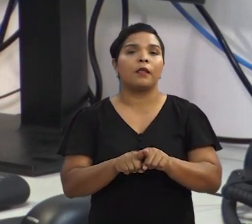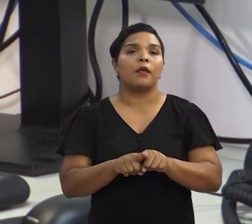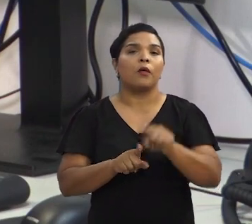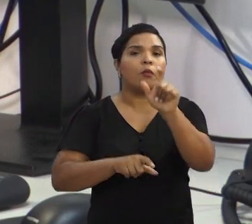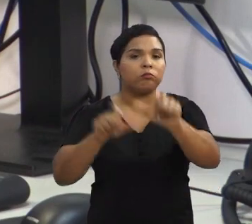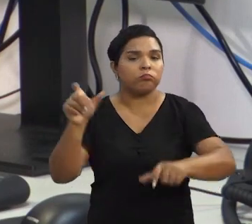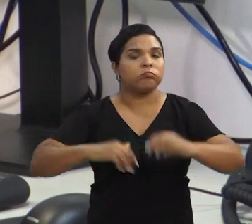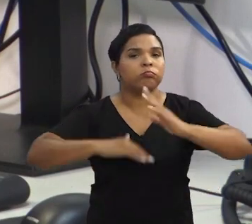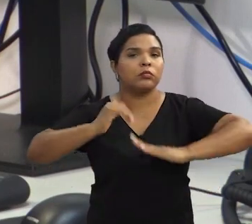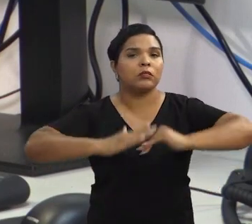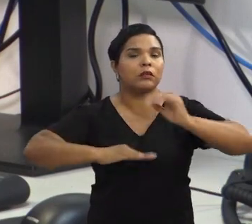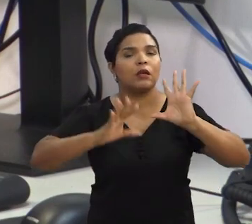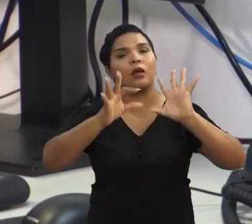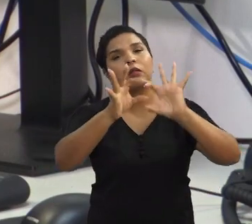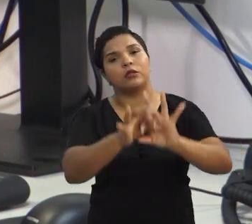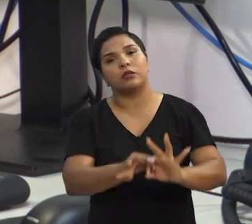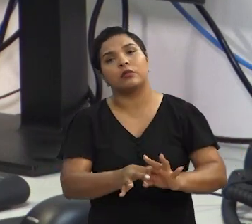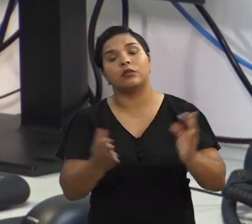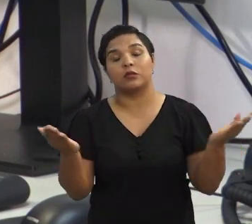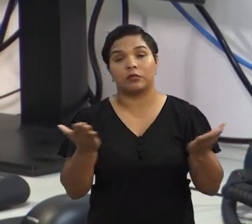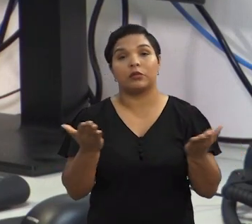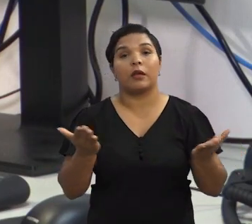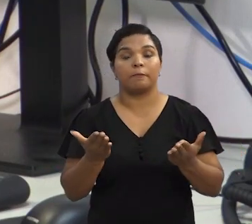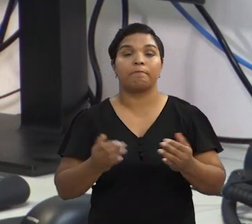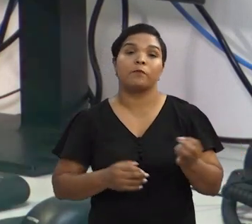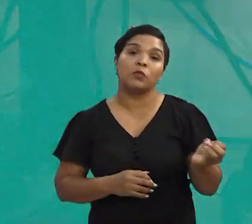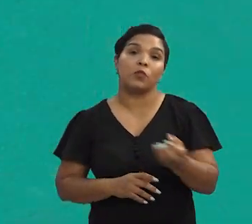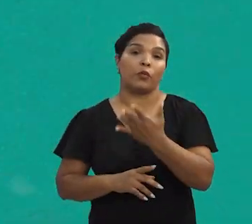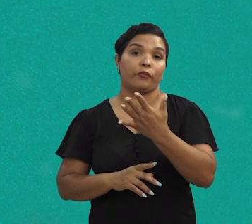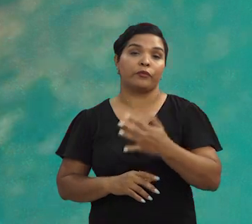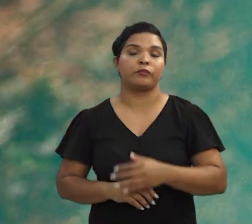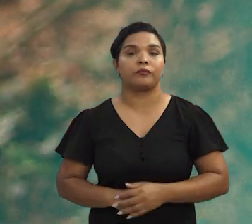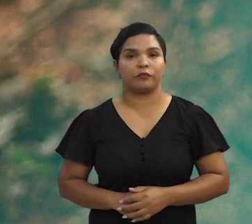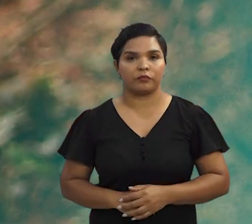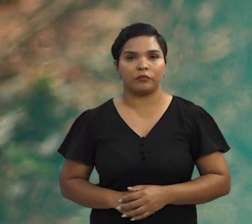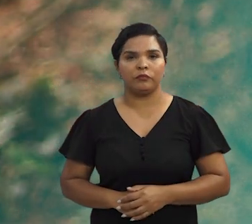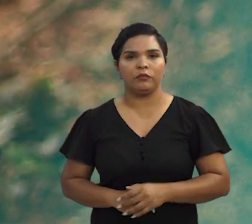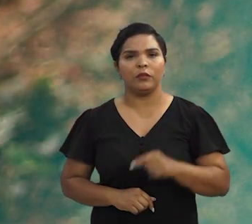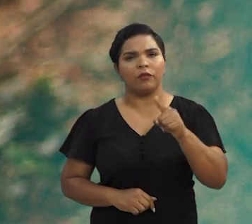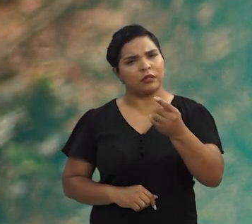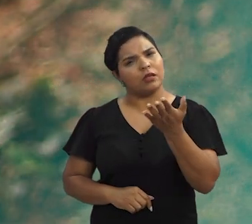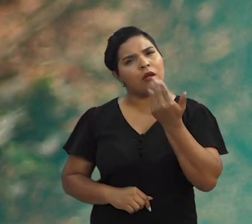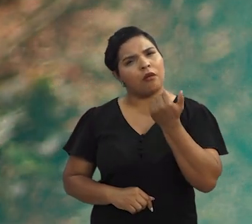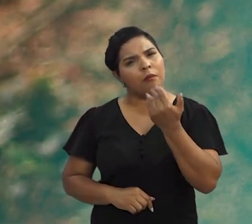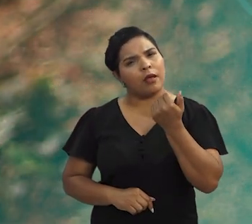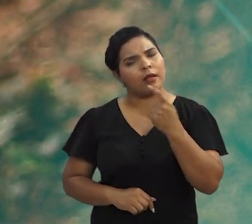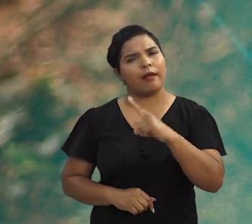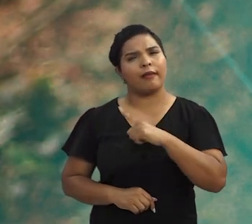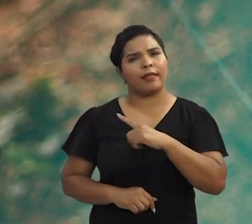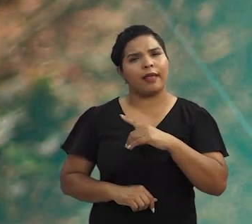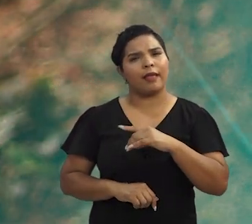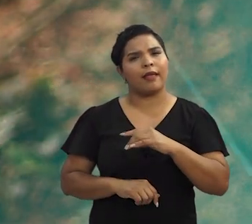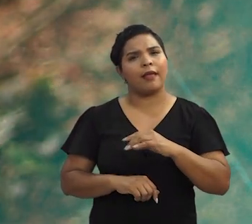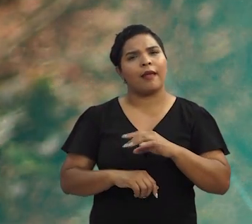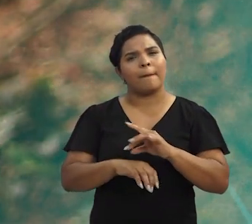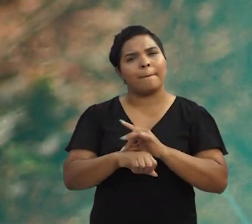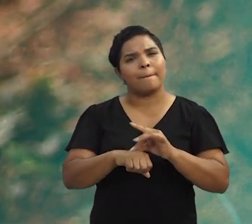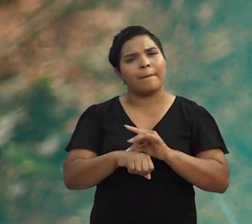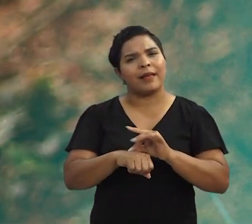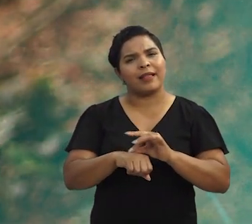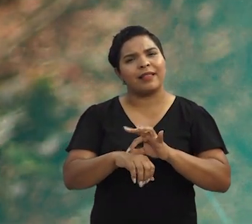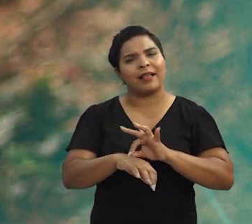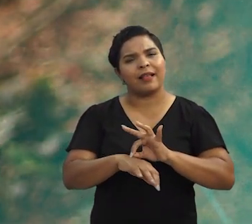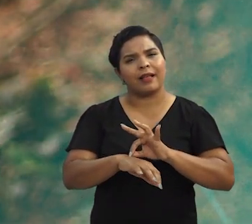produtor também nesse contexto que é tão atual aí. Você comeria uma galinha que possui a carne preta?